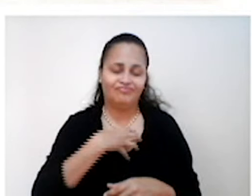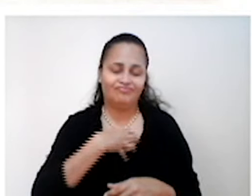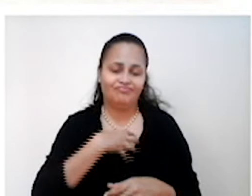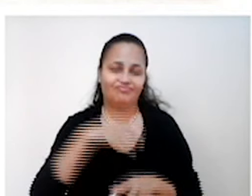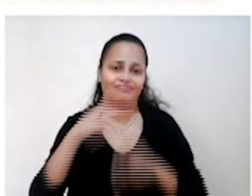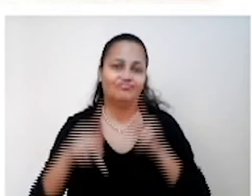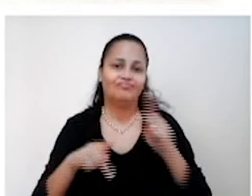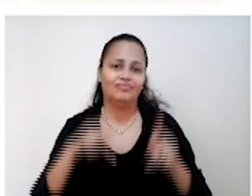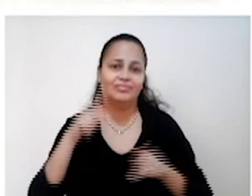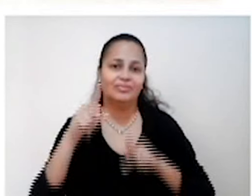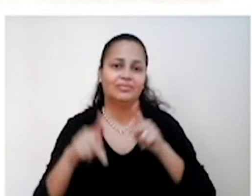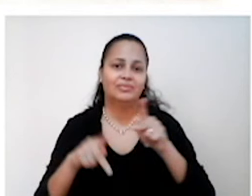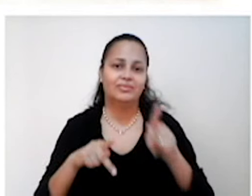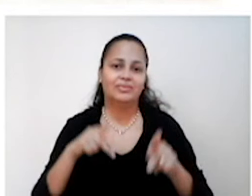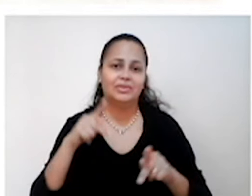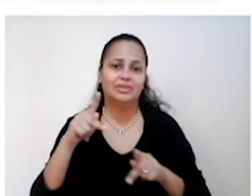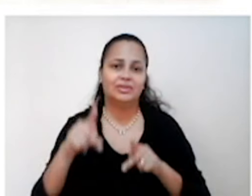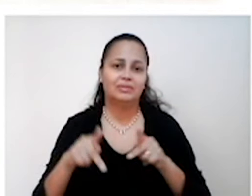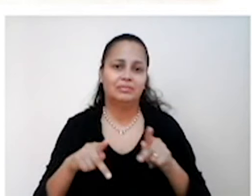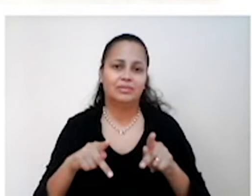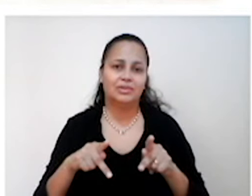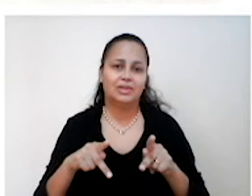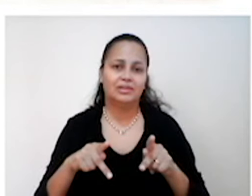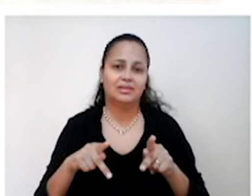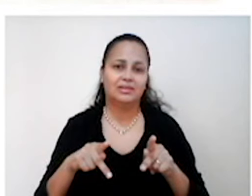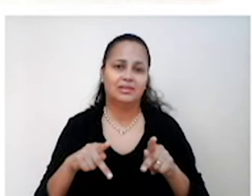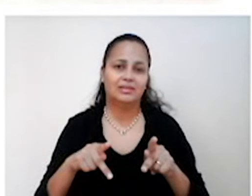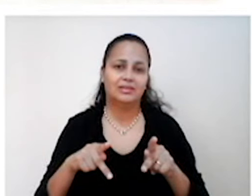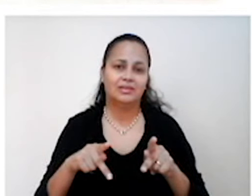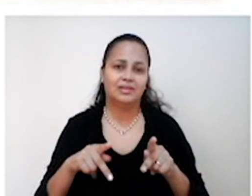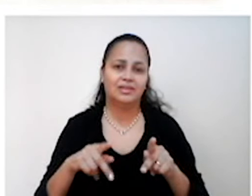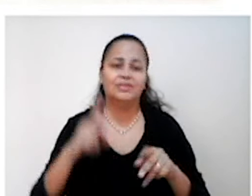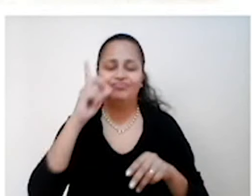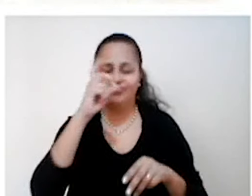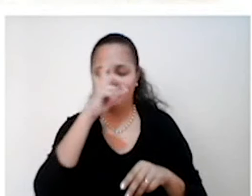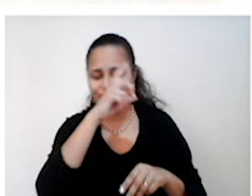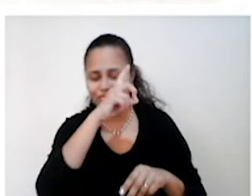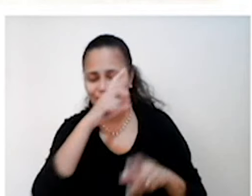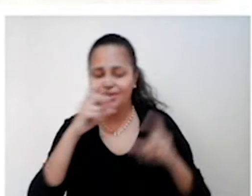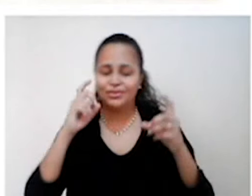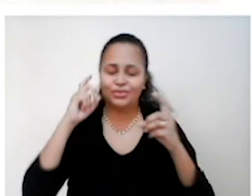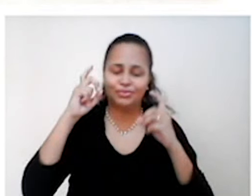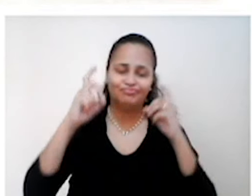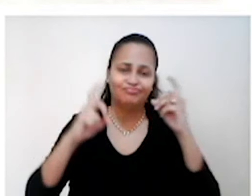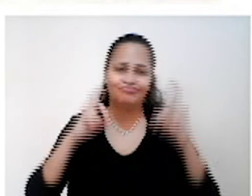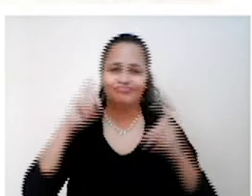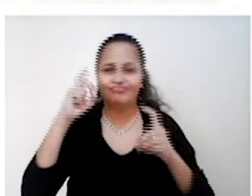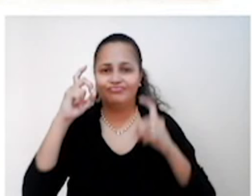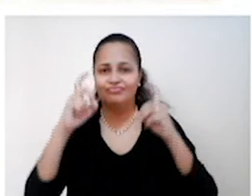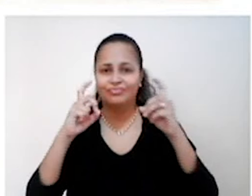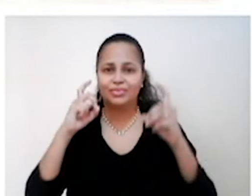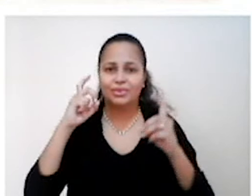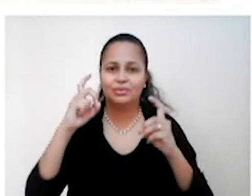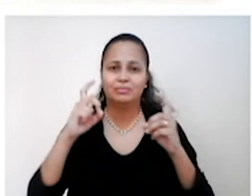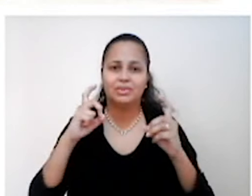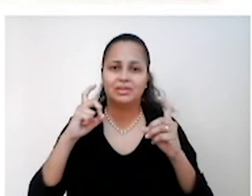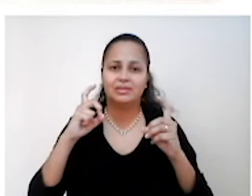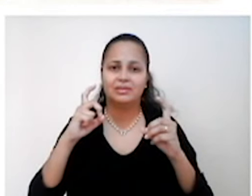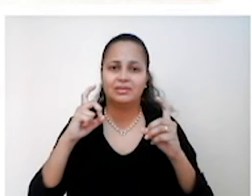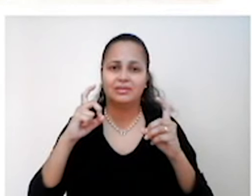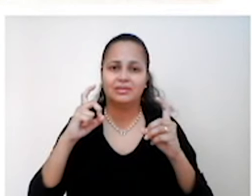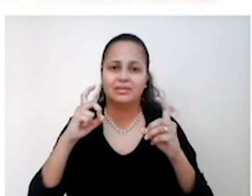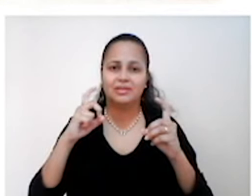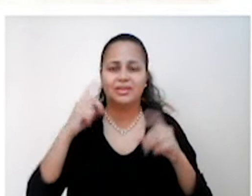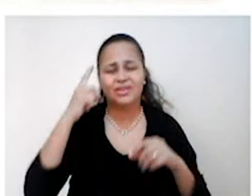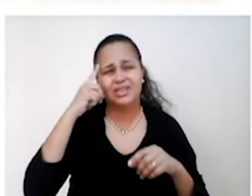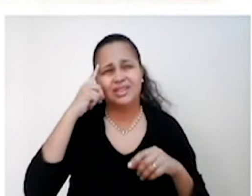de instabilidade, de preocupação. Isso abre brecha para